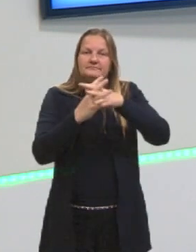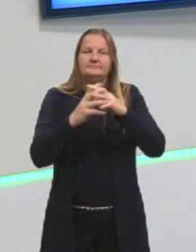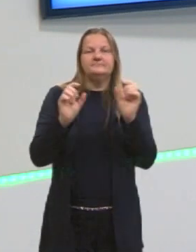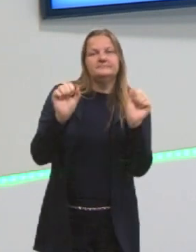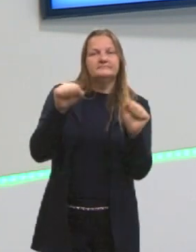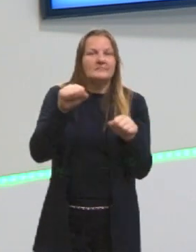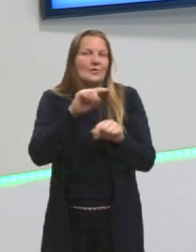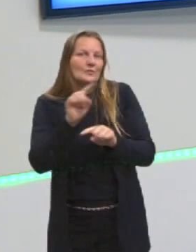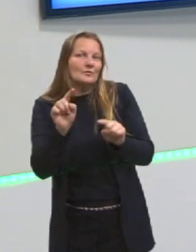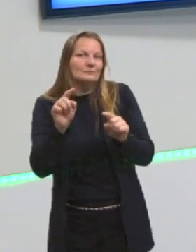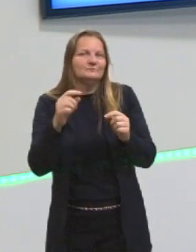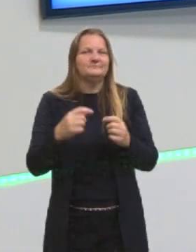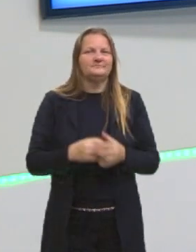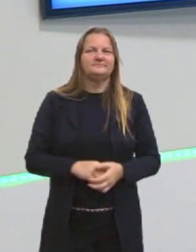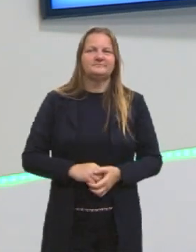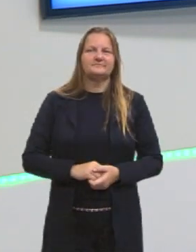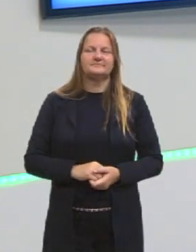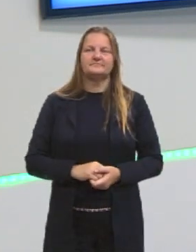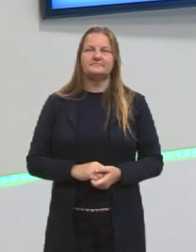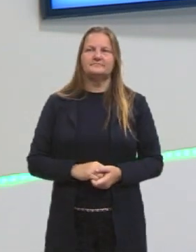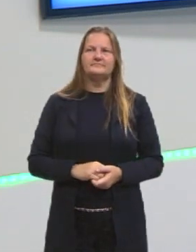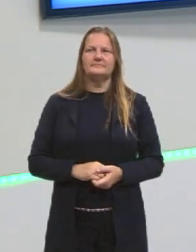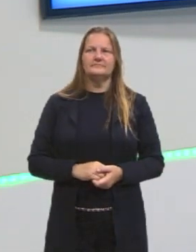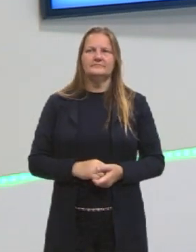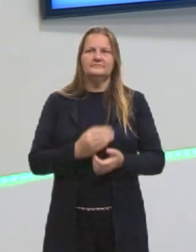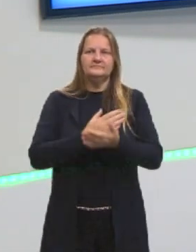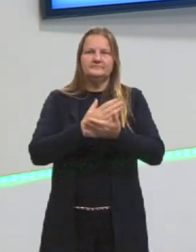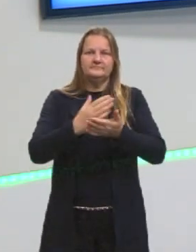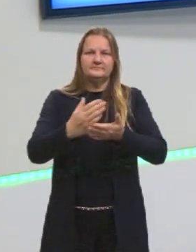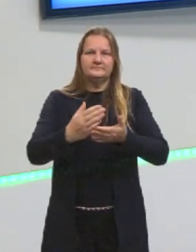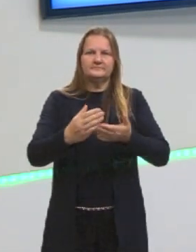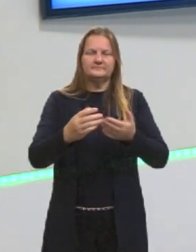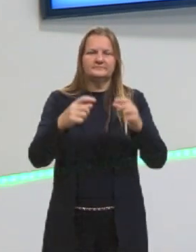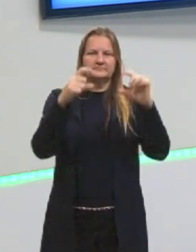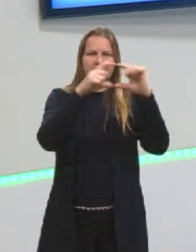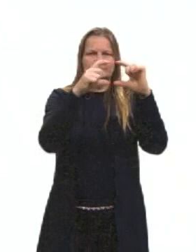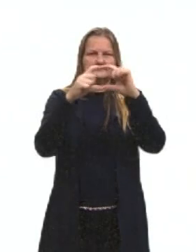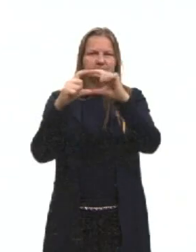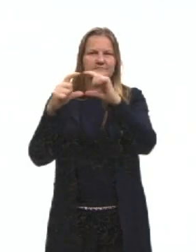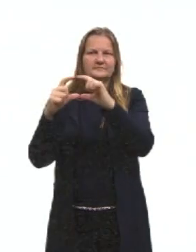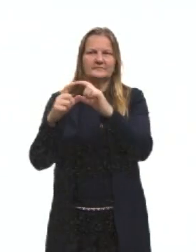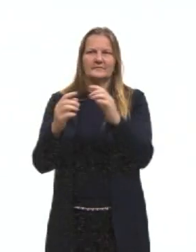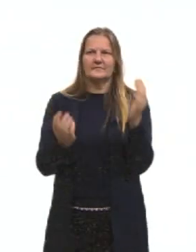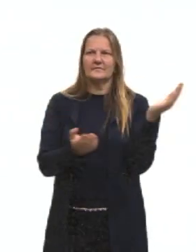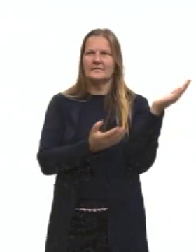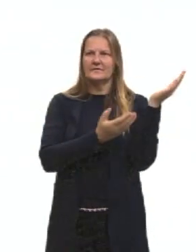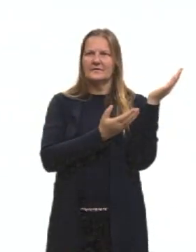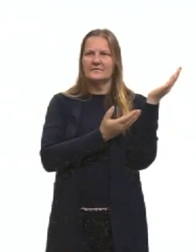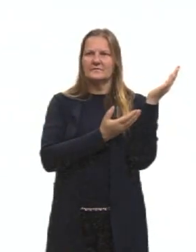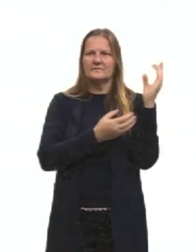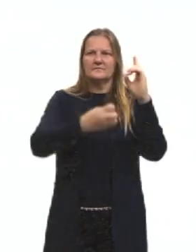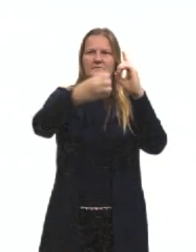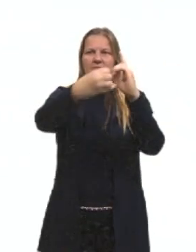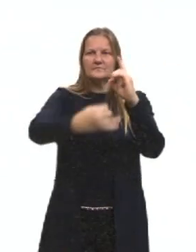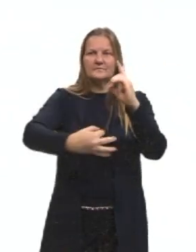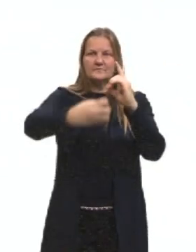tirinhas. E nós partimos das tirinhas para uma breve definição.